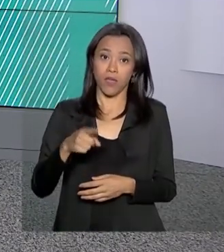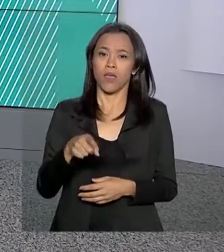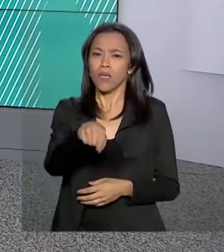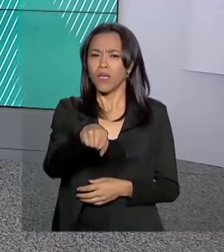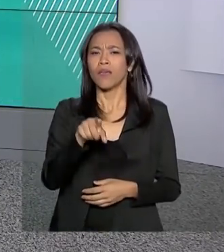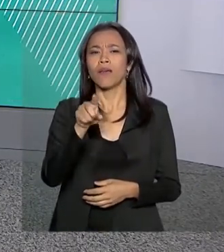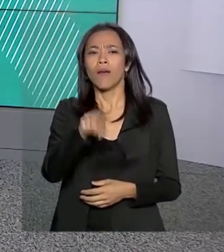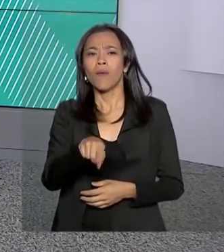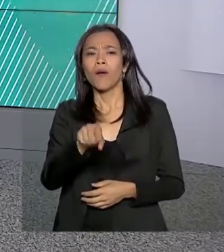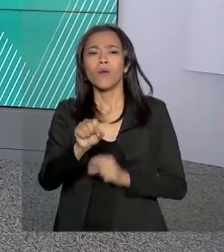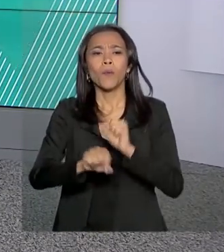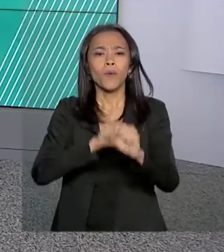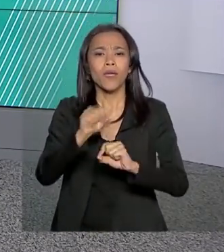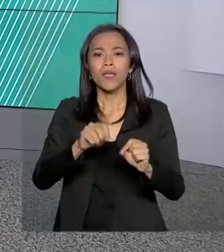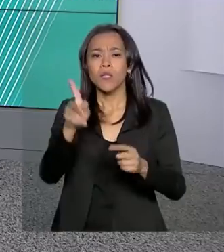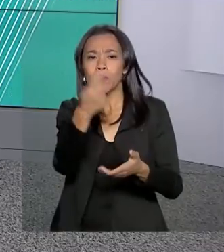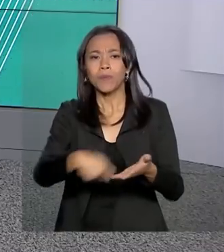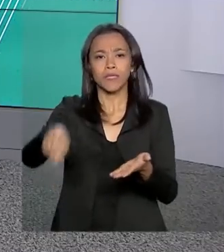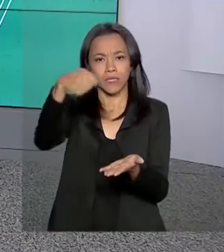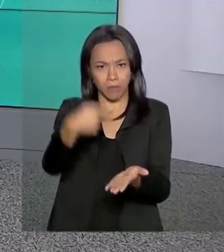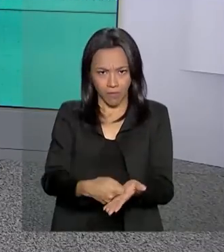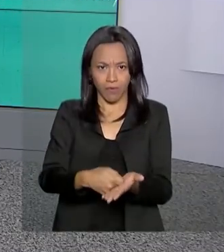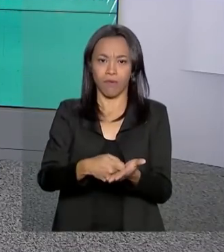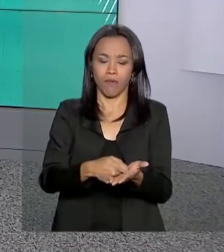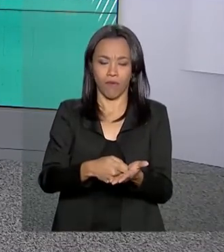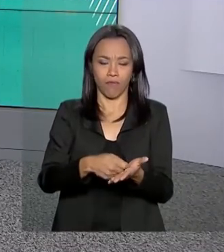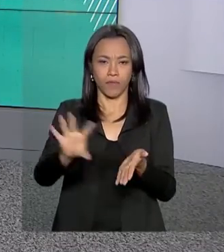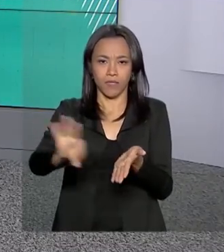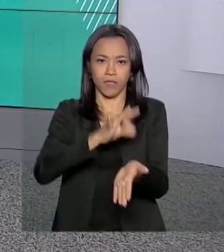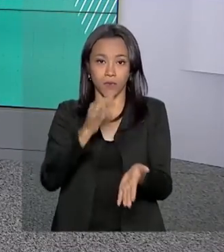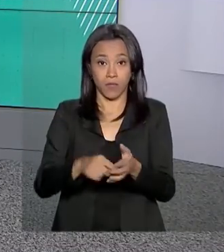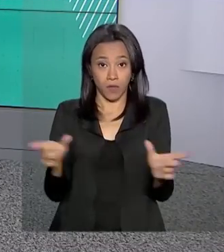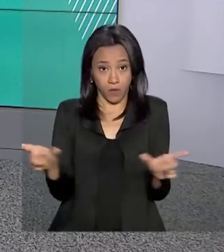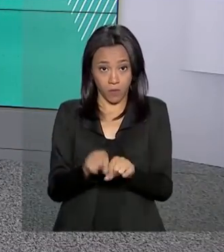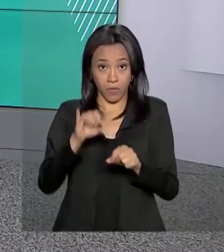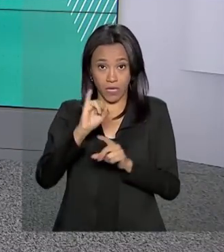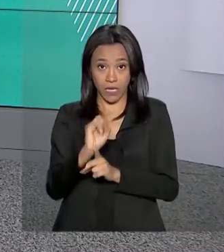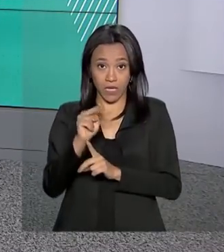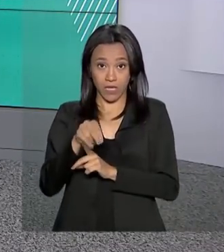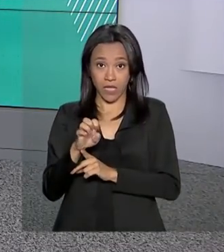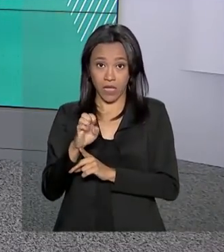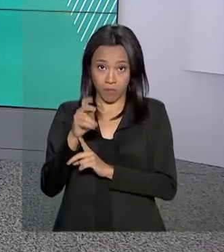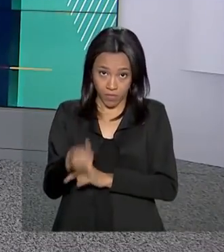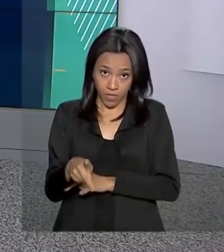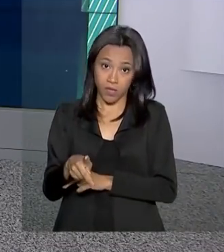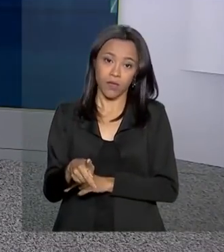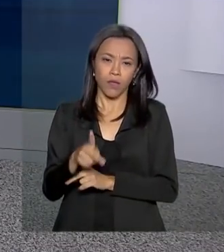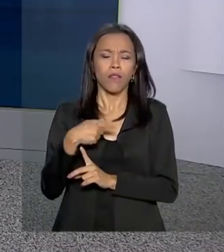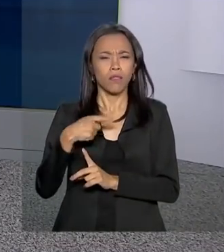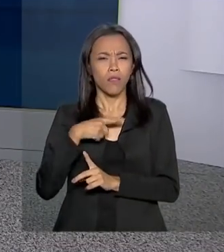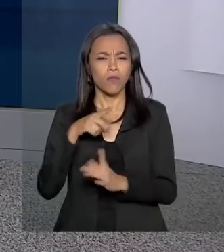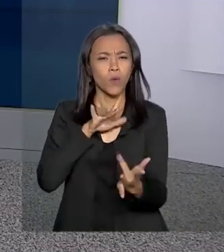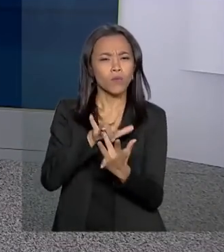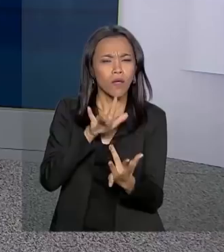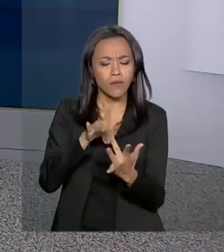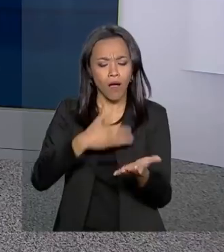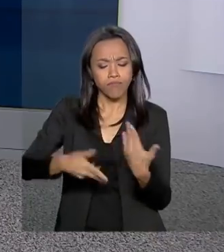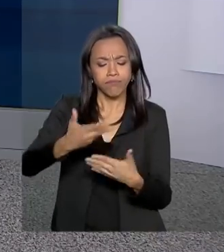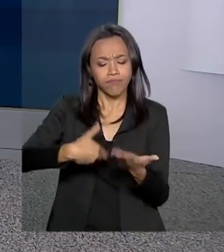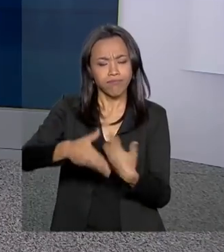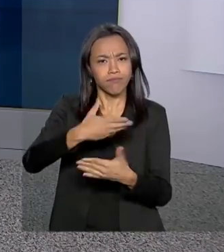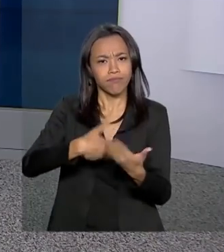estão isentos do pagamento da taxa de inscrição. O Inep lançou um sistema de inscrição mais interativo e